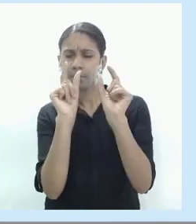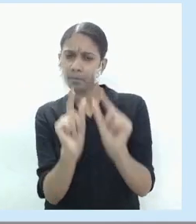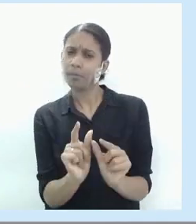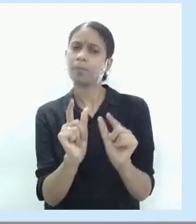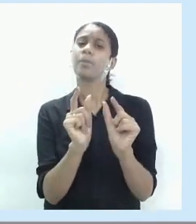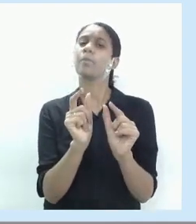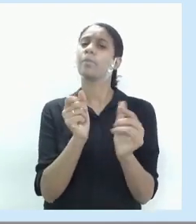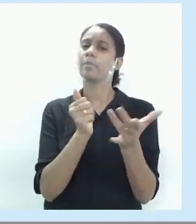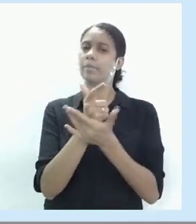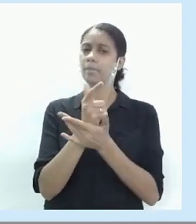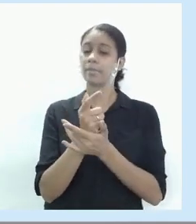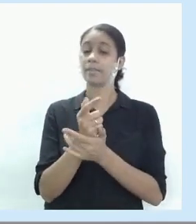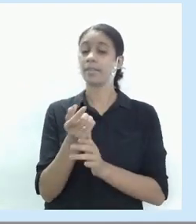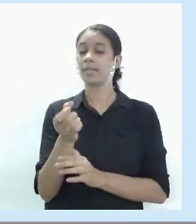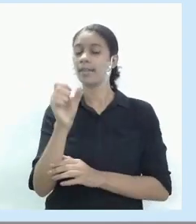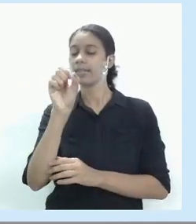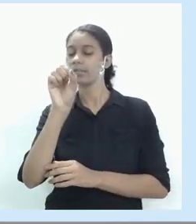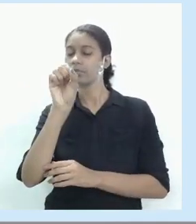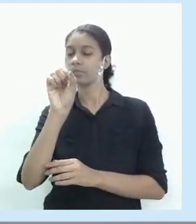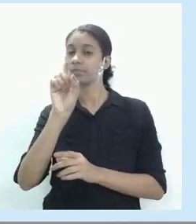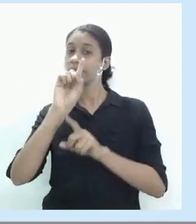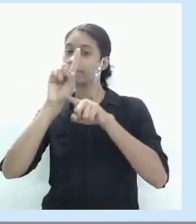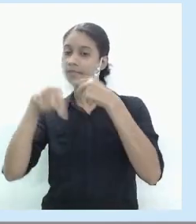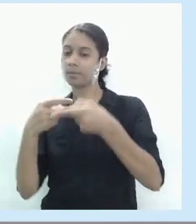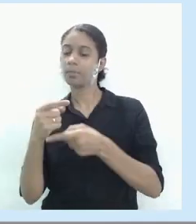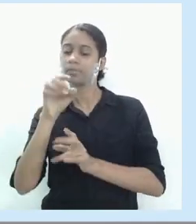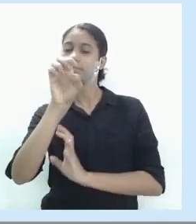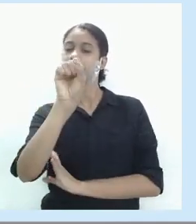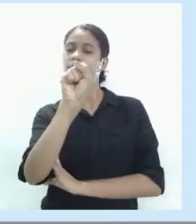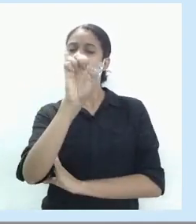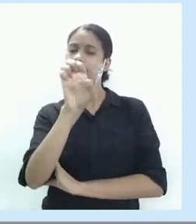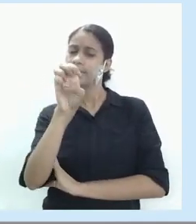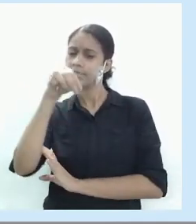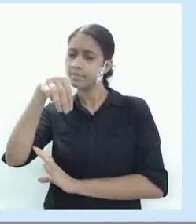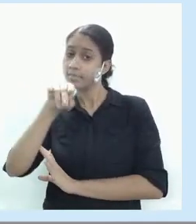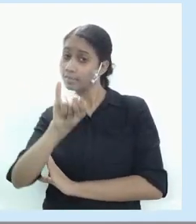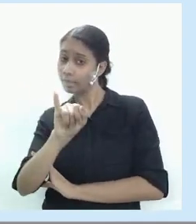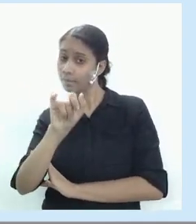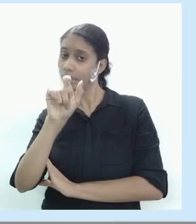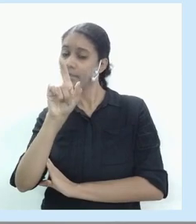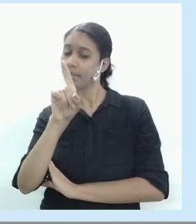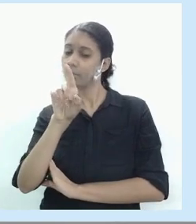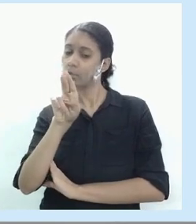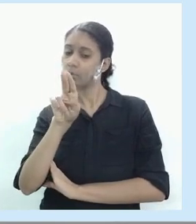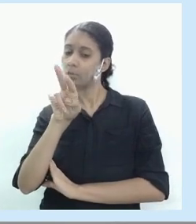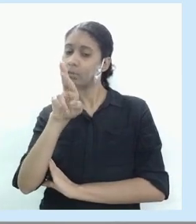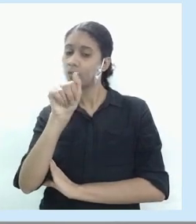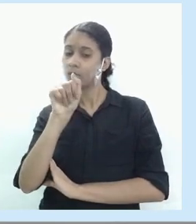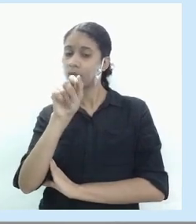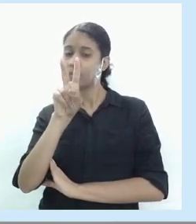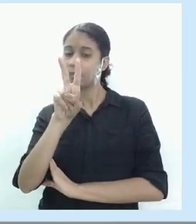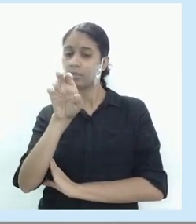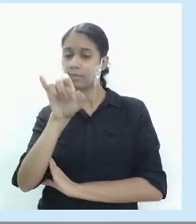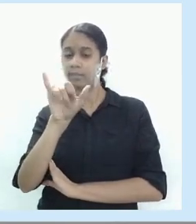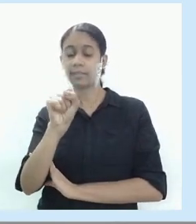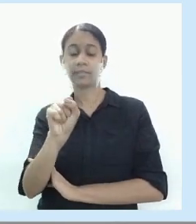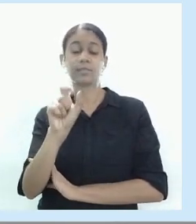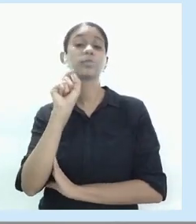Os bens semi-duráveis, também destinados ao consumo do final. Então, roupas,